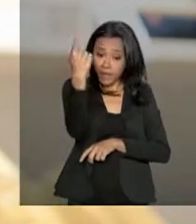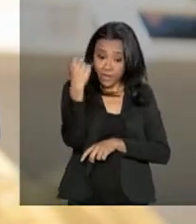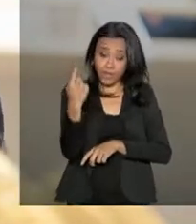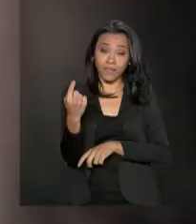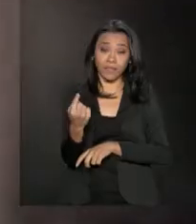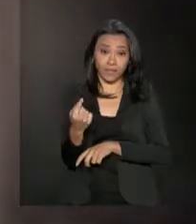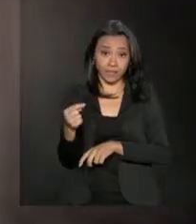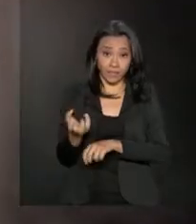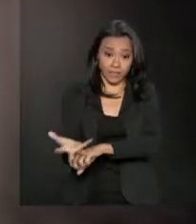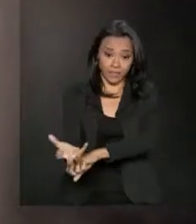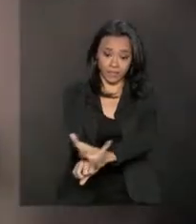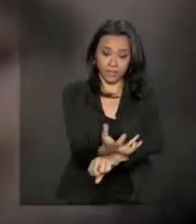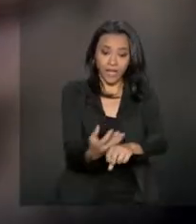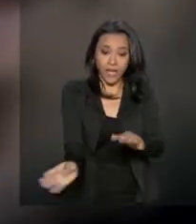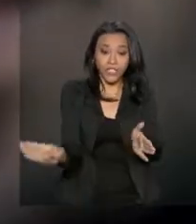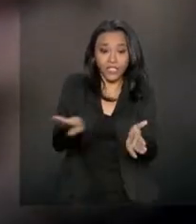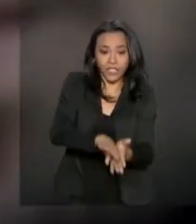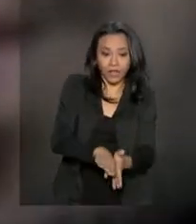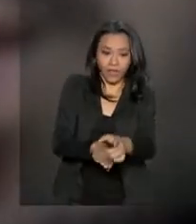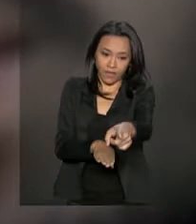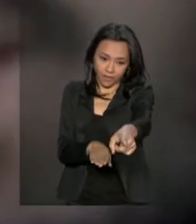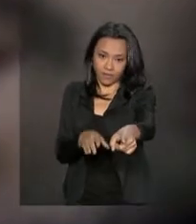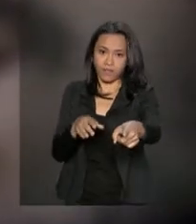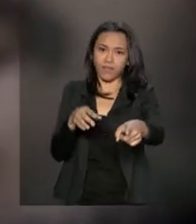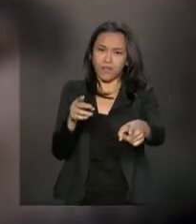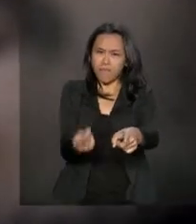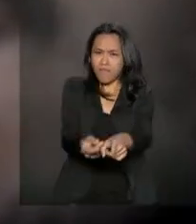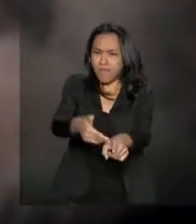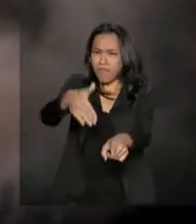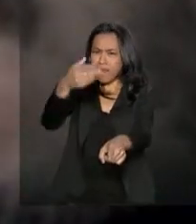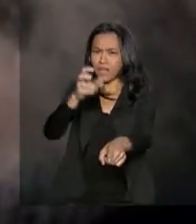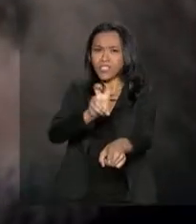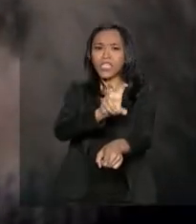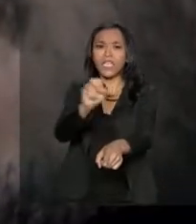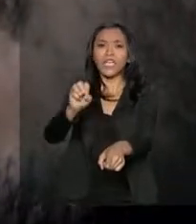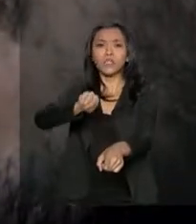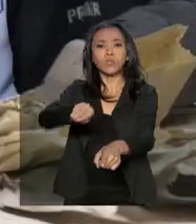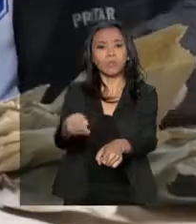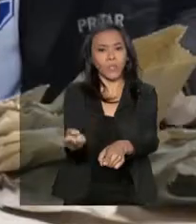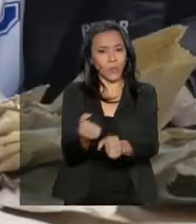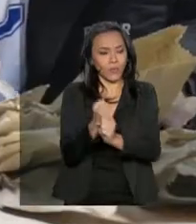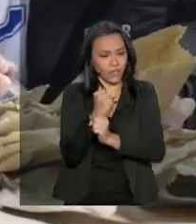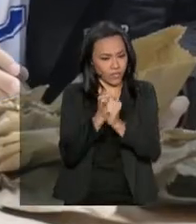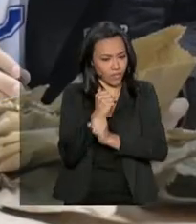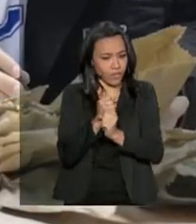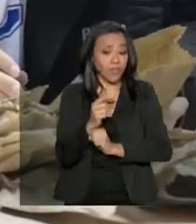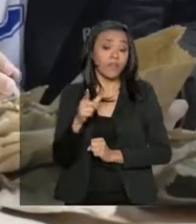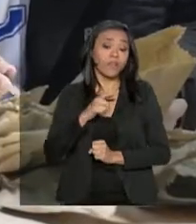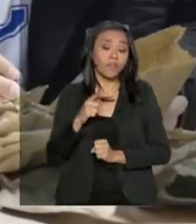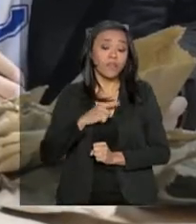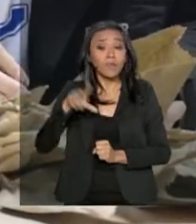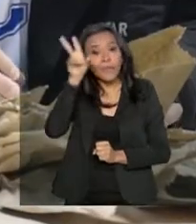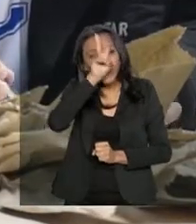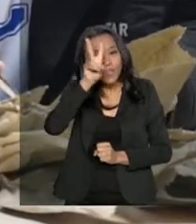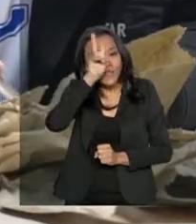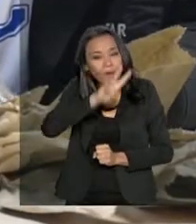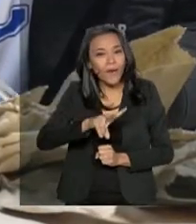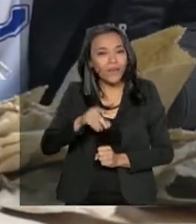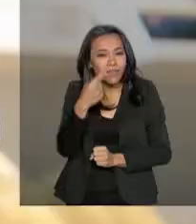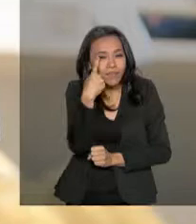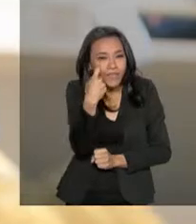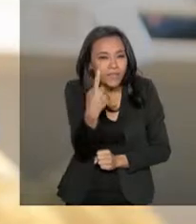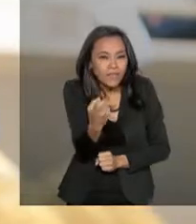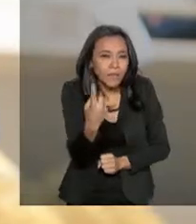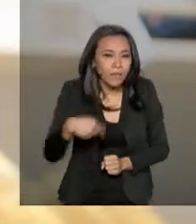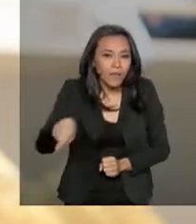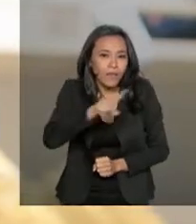a chegarem no ambiente terrestre. Elas estão no ambiente há mais de 500 milhões de anos e elas guardam uma história muito interessante para a